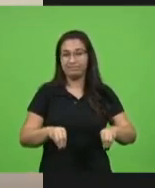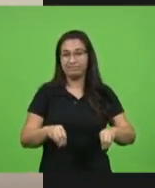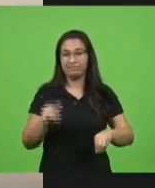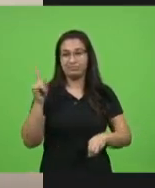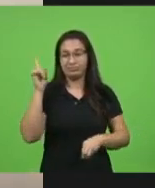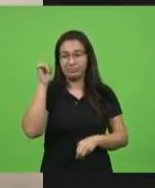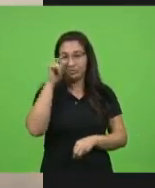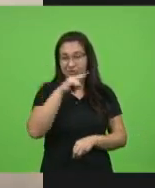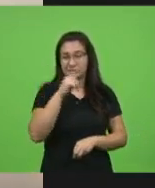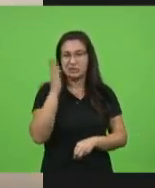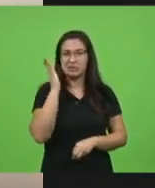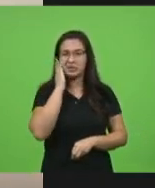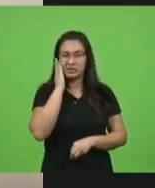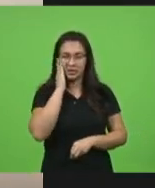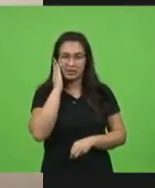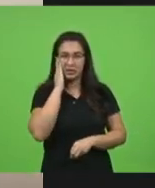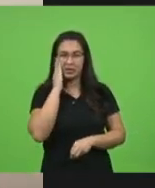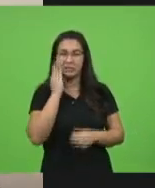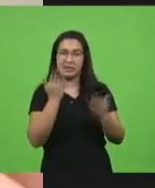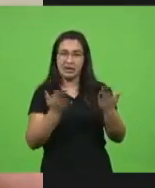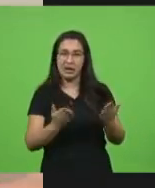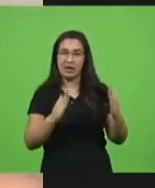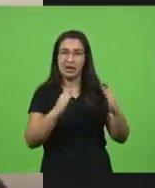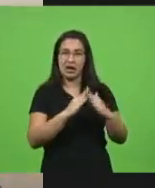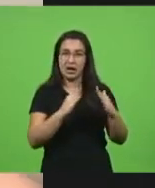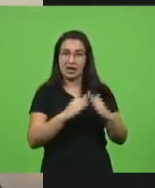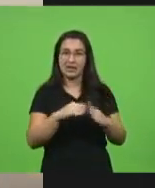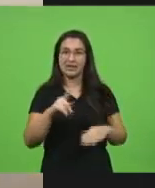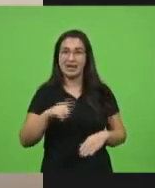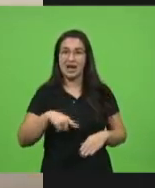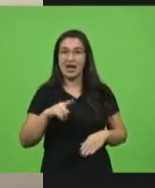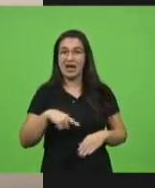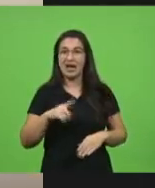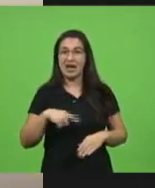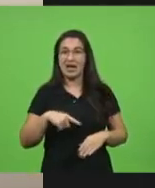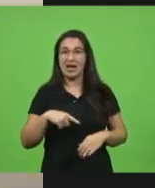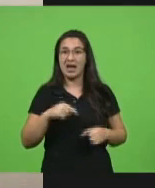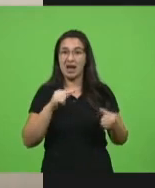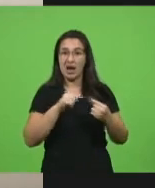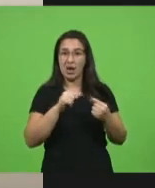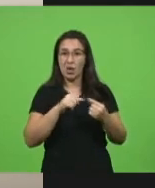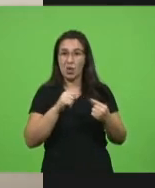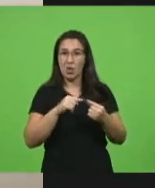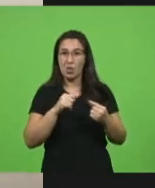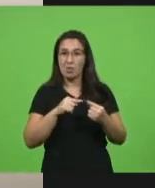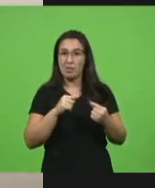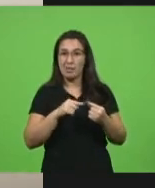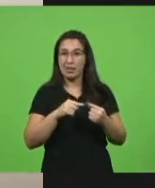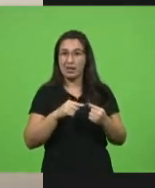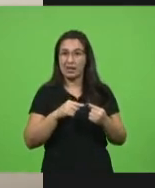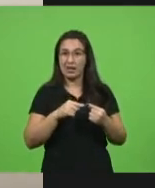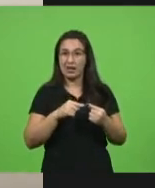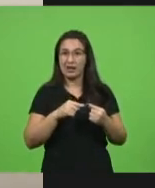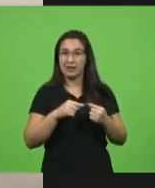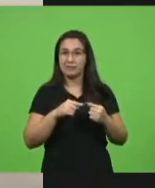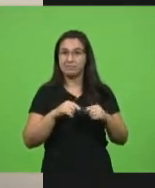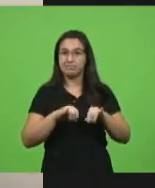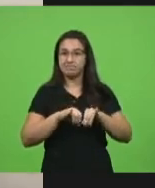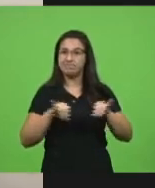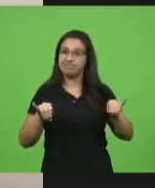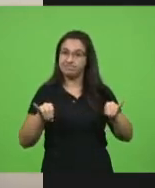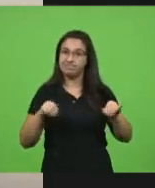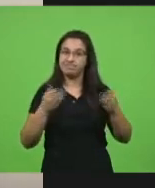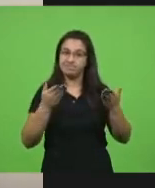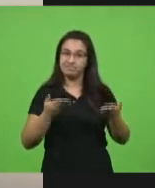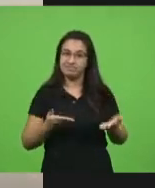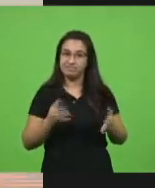que a moradia é a identidade, a casa é a identidade da família e